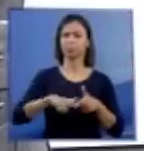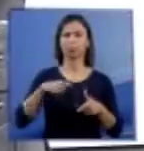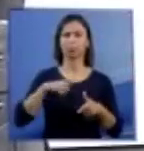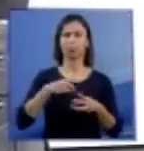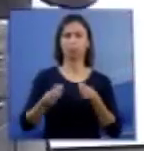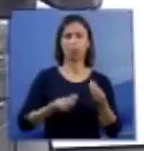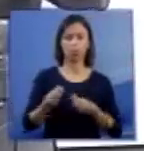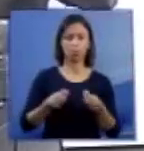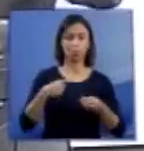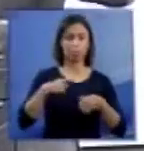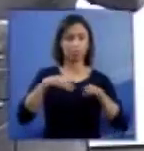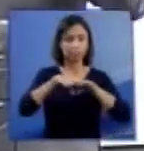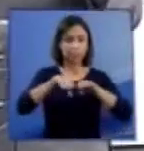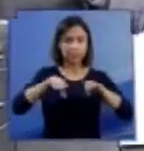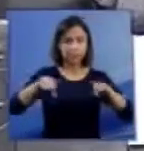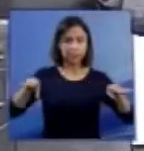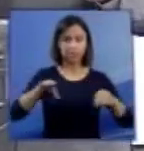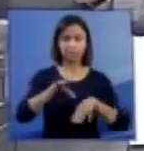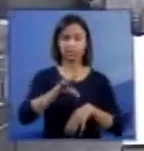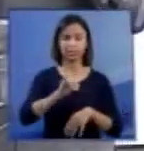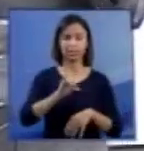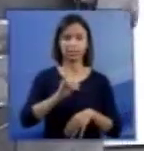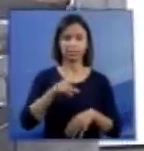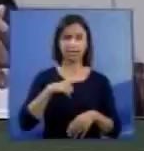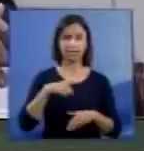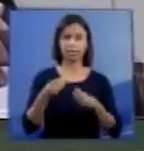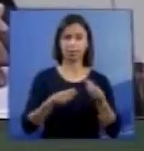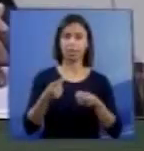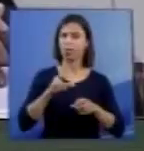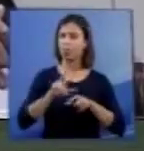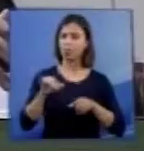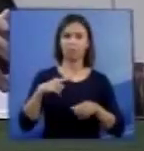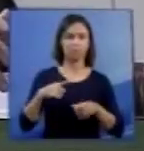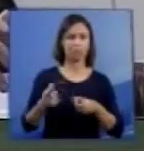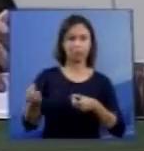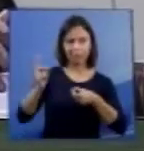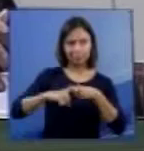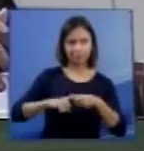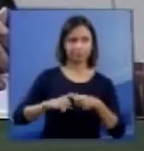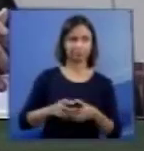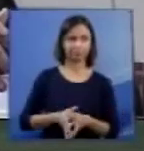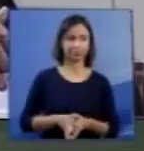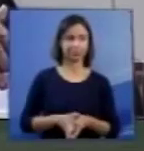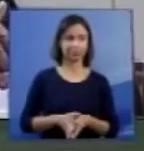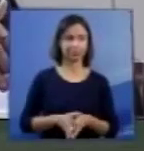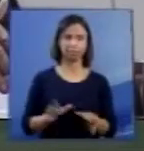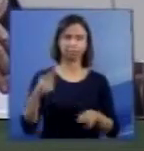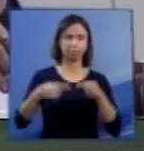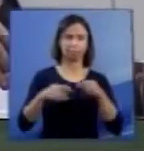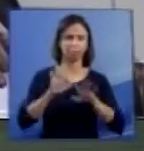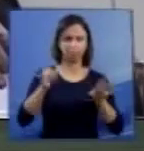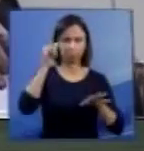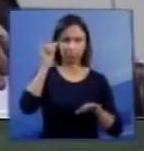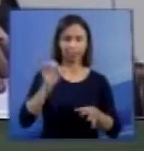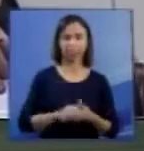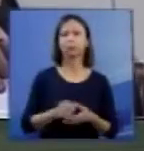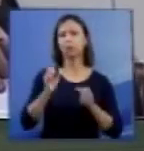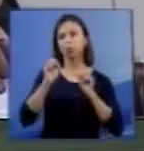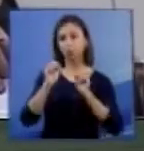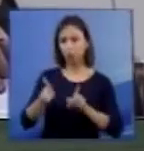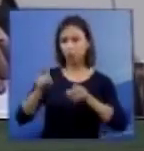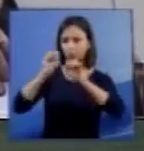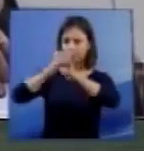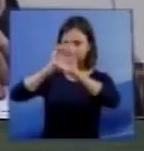estabilizado na ciência e não há de ser retrucado por insumos. Esclarecida a